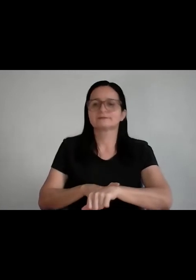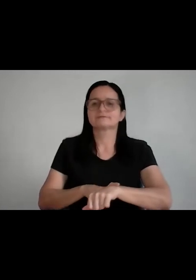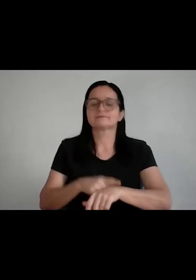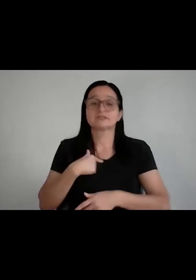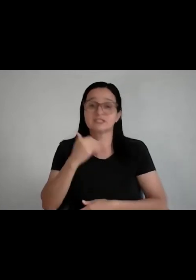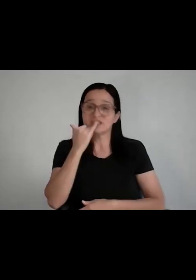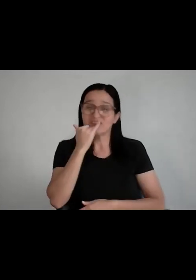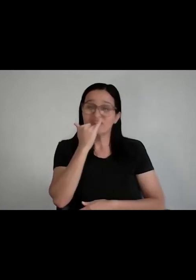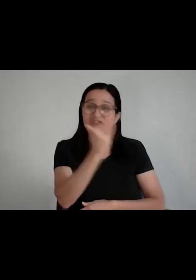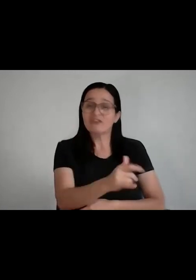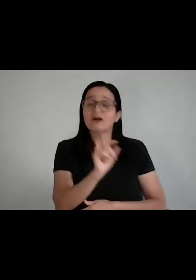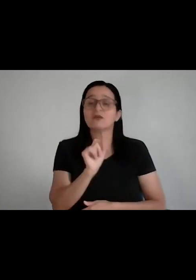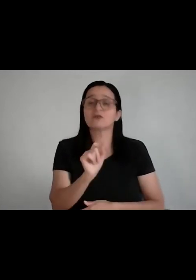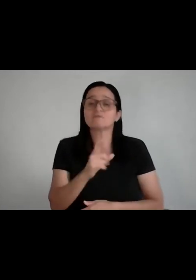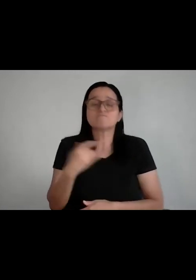importante da sua vida